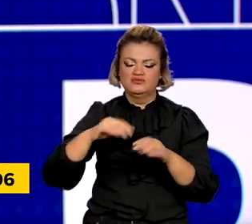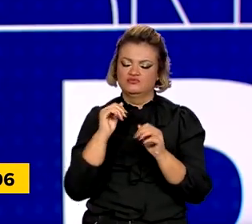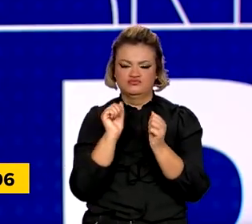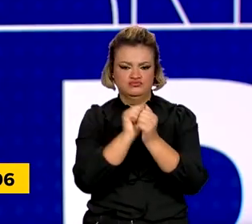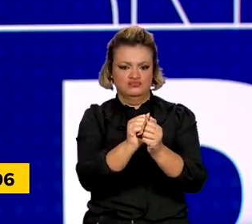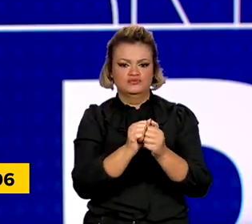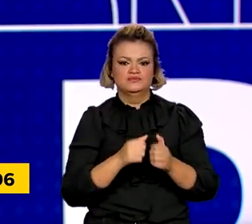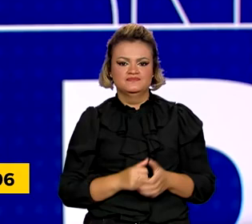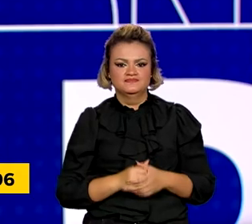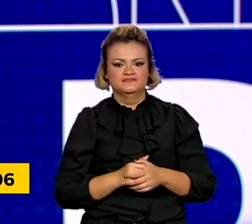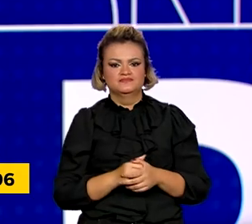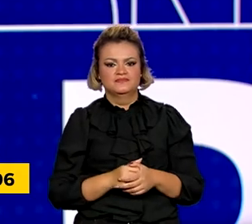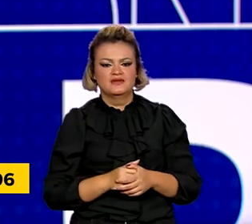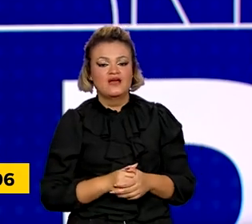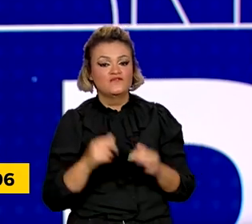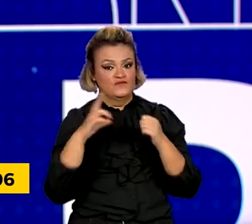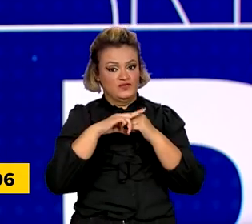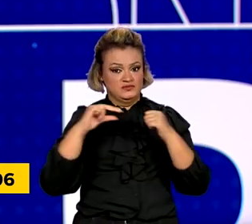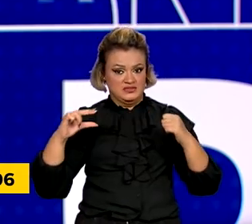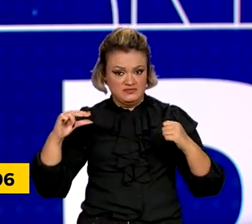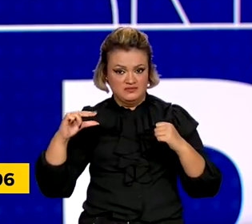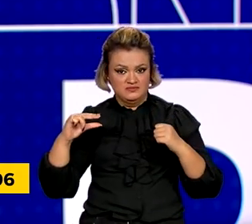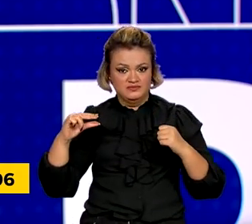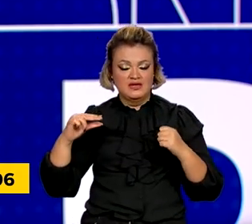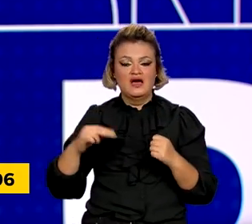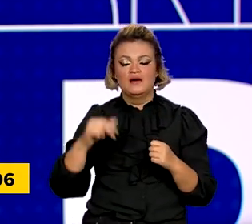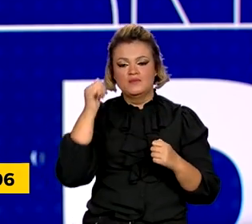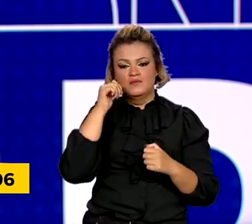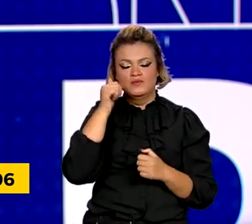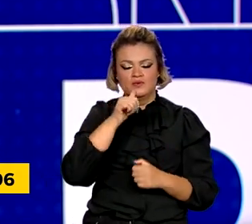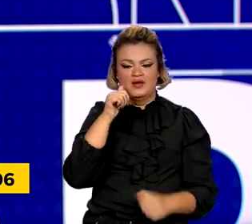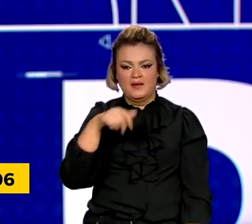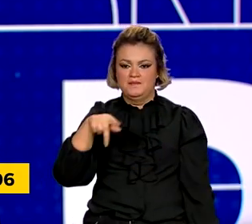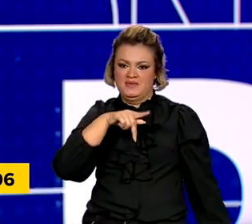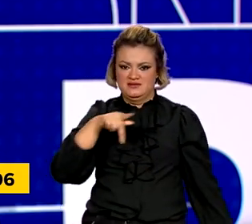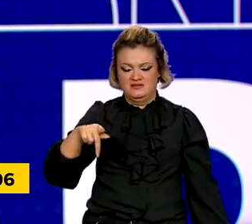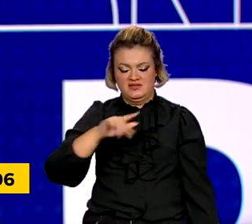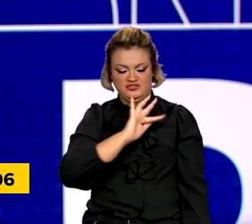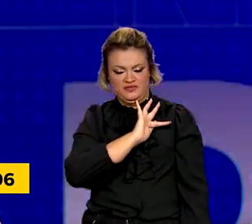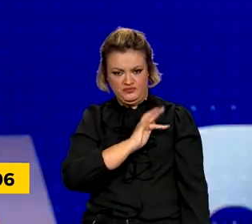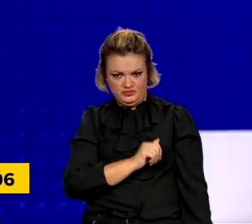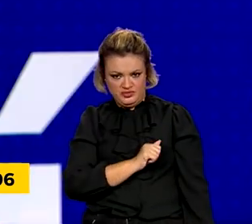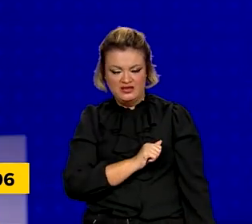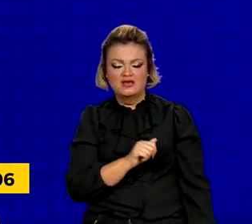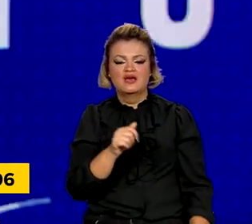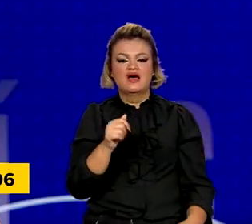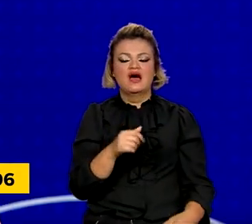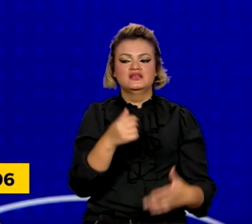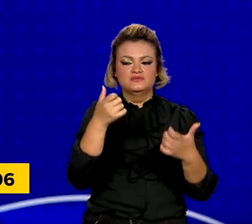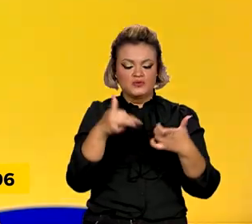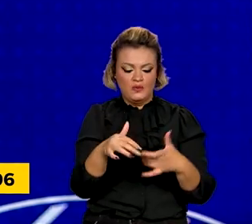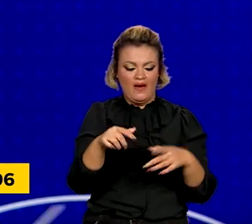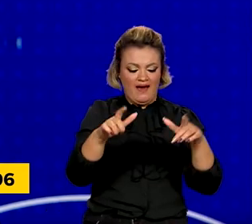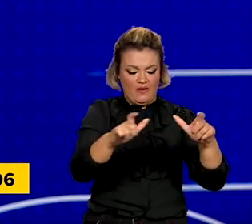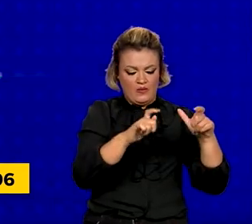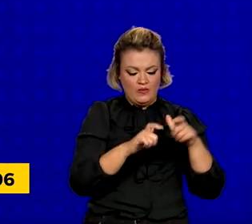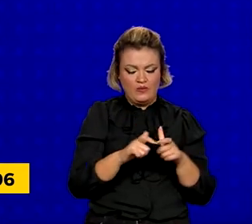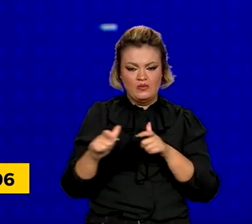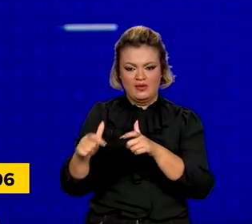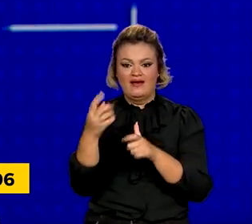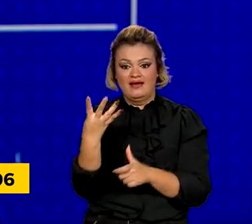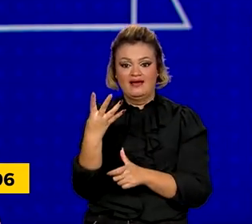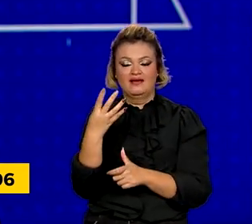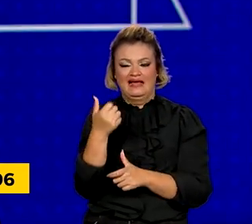E ao programa de rádio A Voz do Brasil, a presidente da FUNAI adiantou que 14 áreas estão para ser